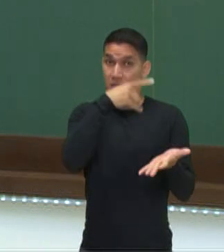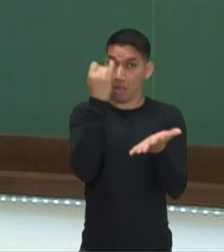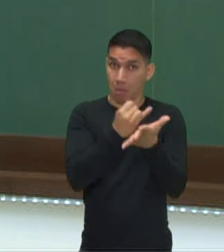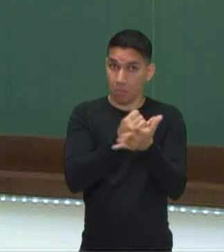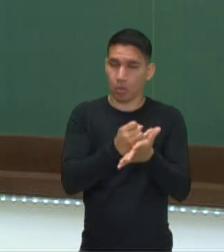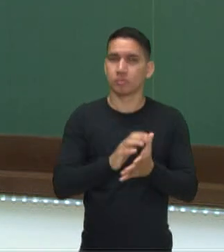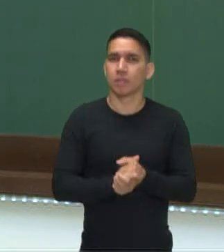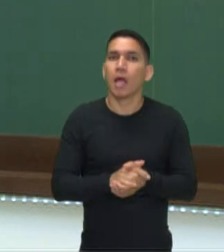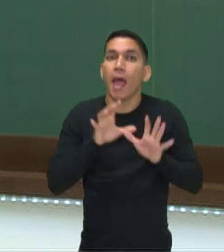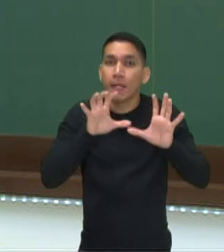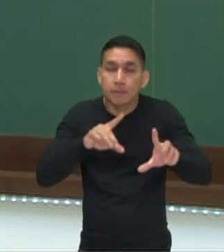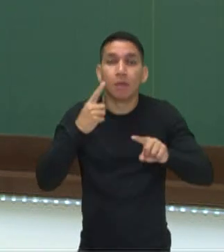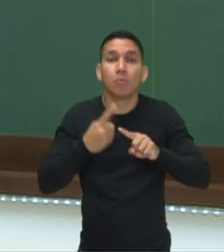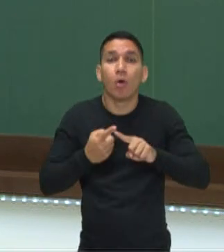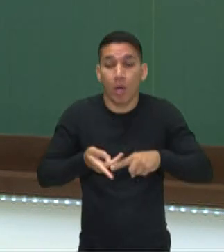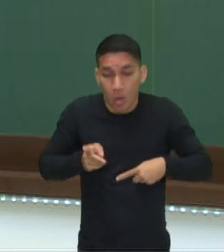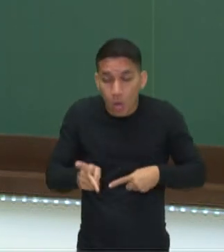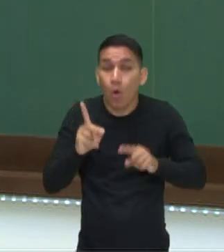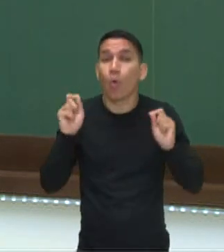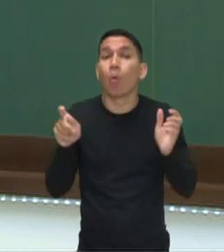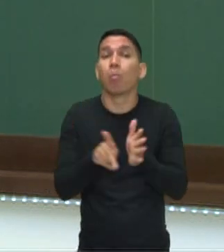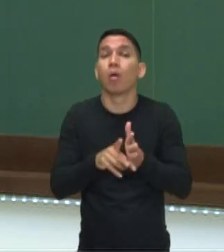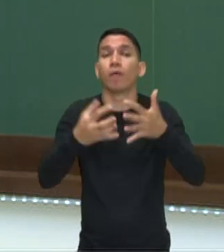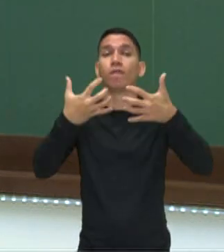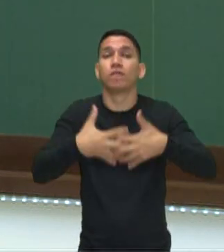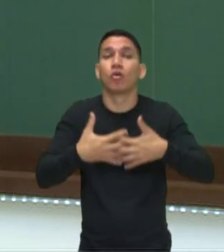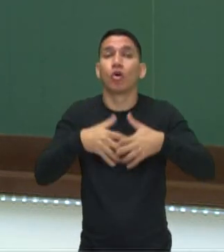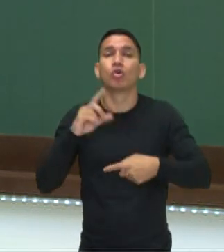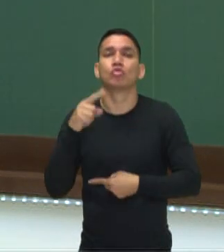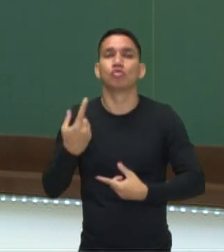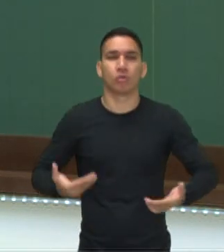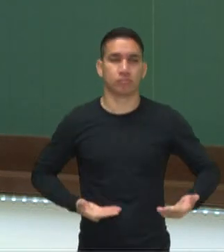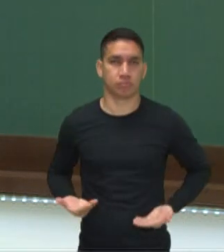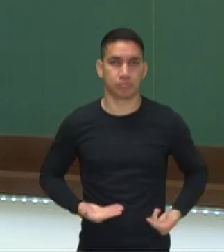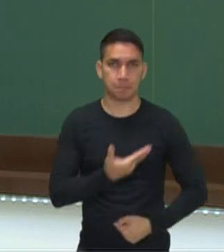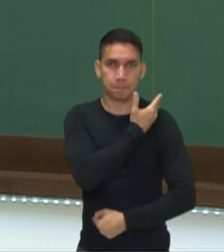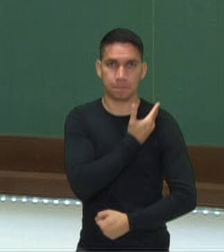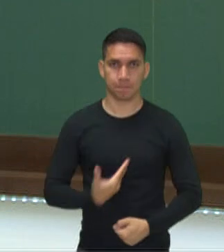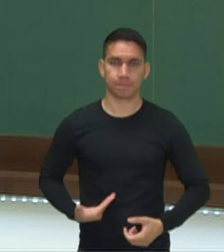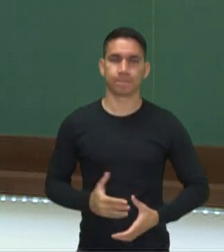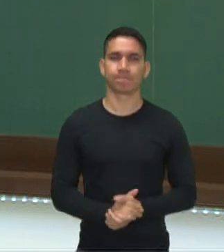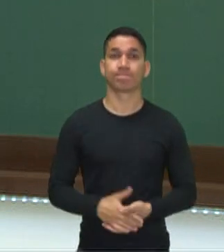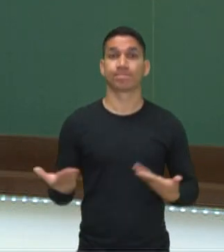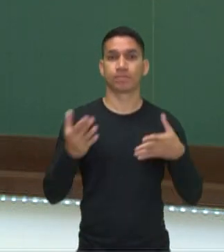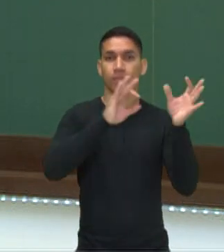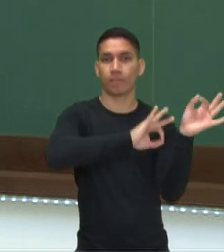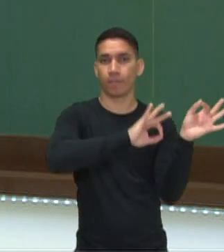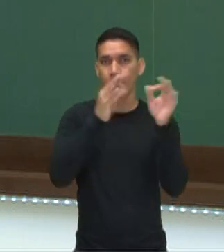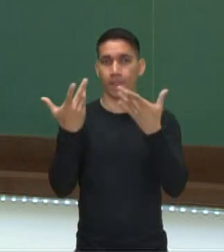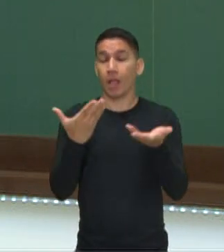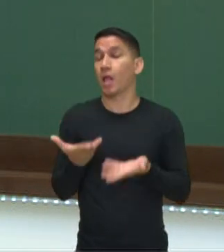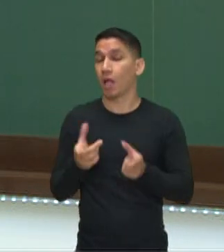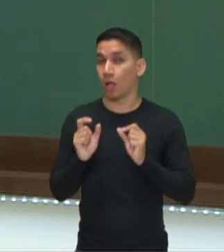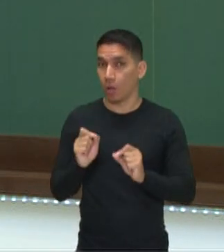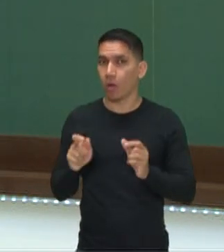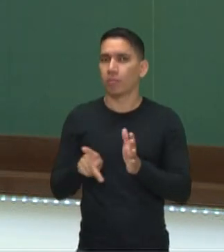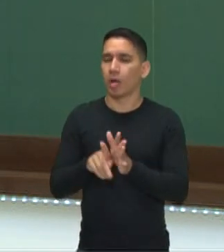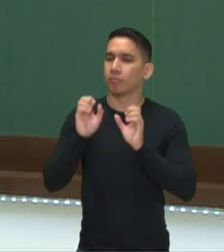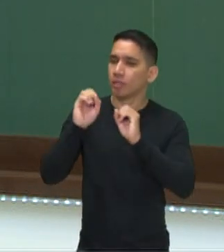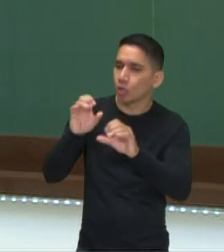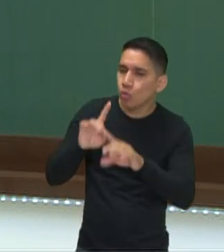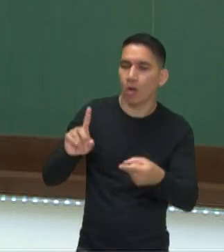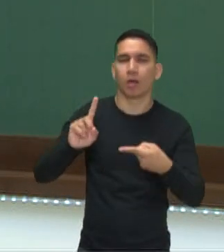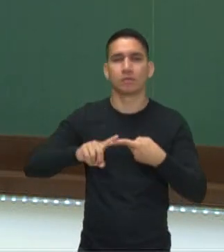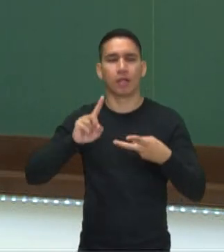Exatamente para manter o que a gente chama dos nossos serviços públicos. Esses serviços públicos são a educação,